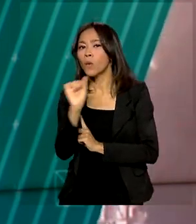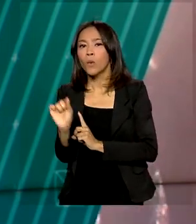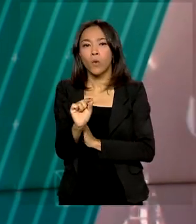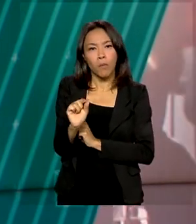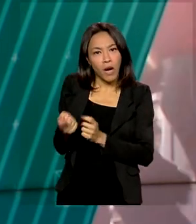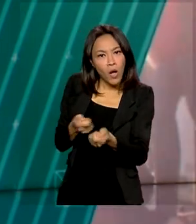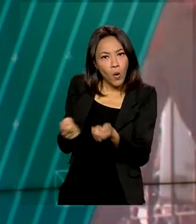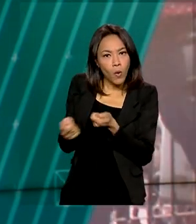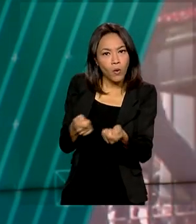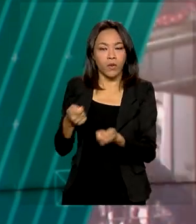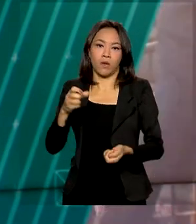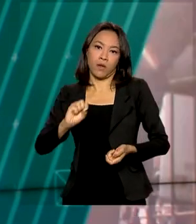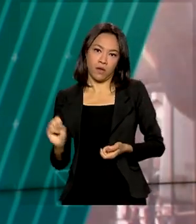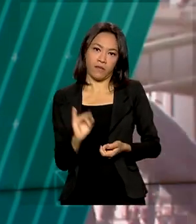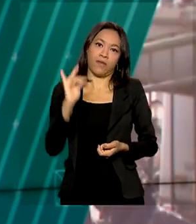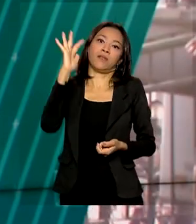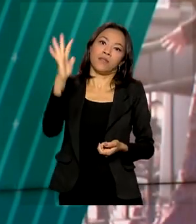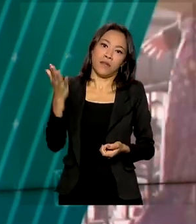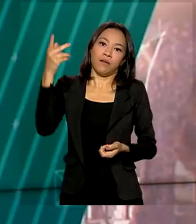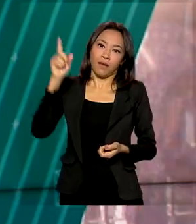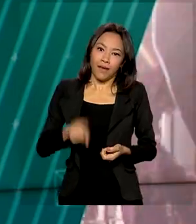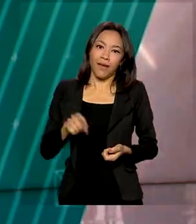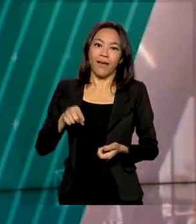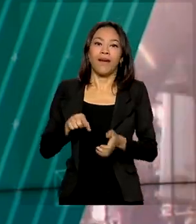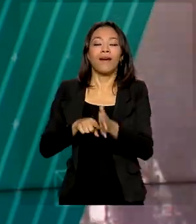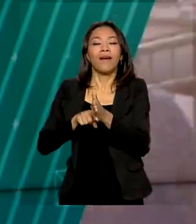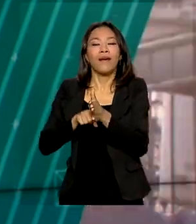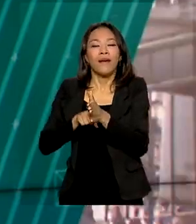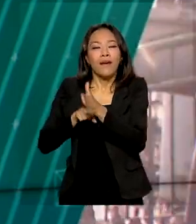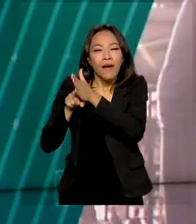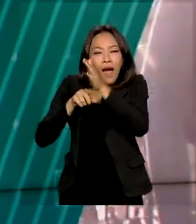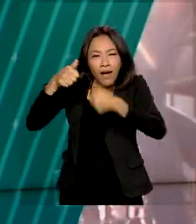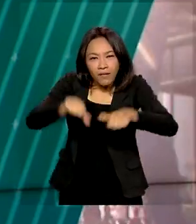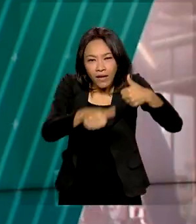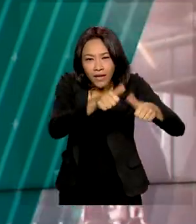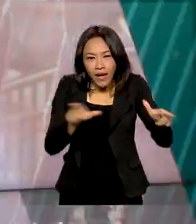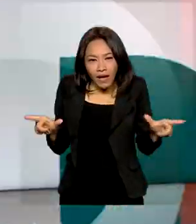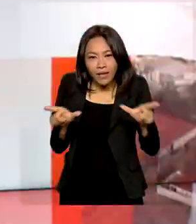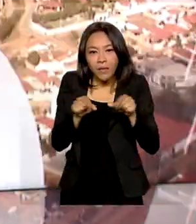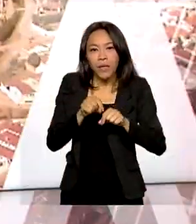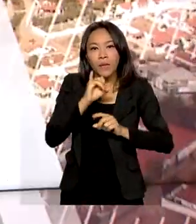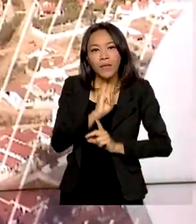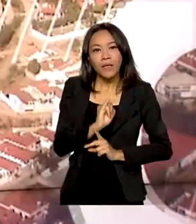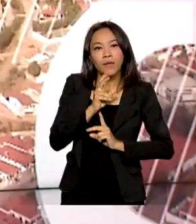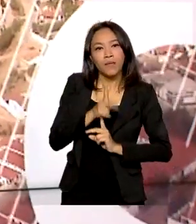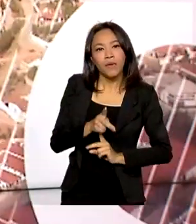controle a inflação oficial, medida pelo Índice Nacional de Preços ao Consumidor Amplo, o IPCA.